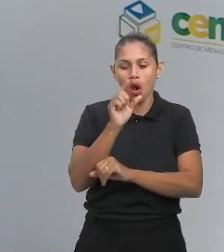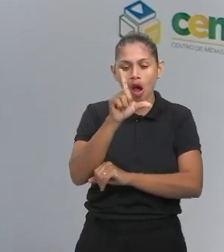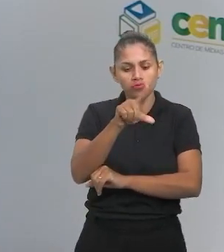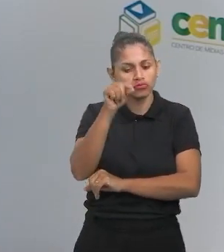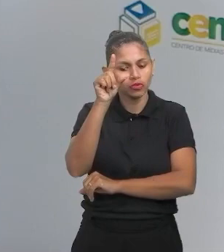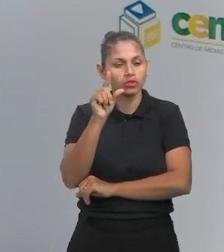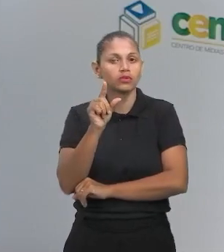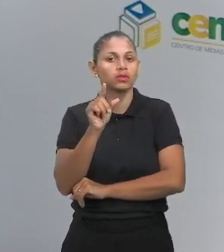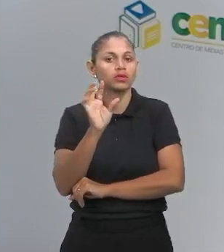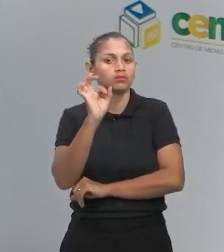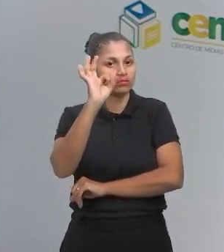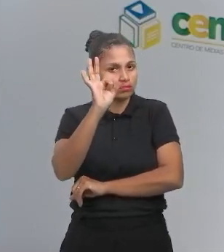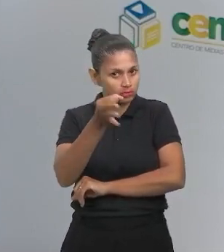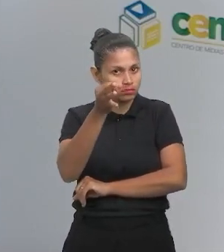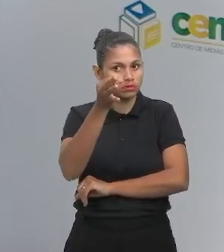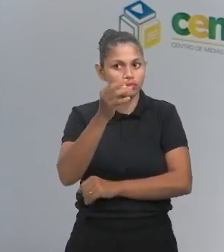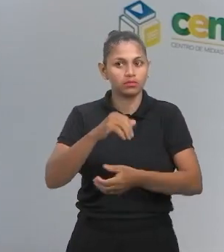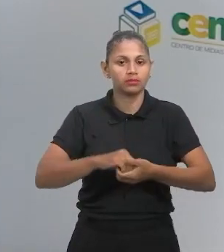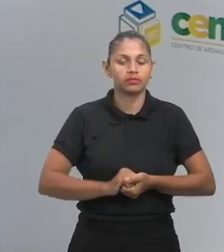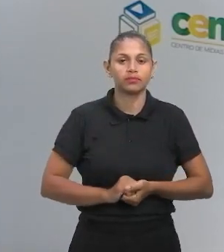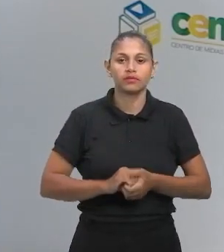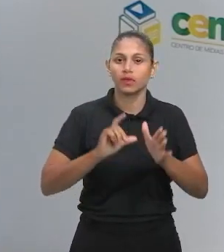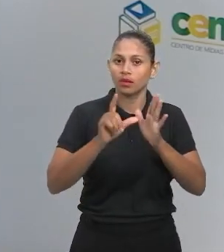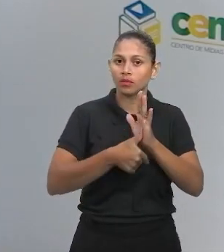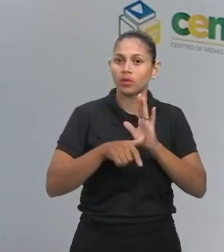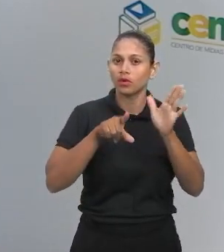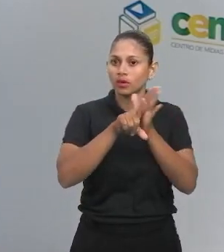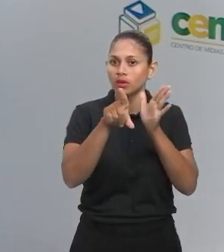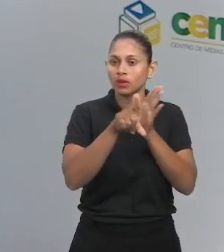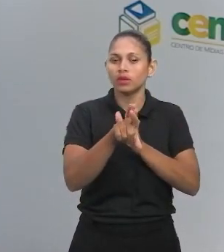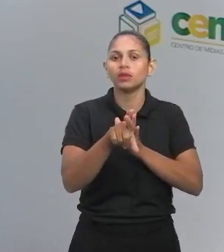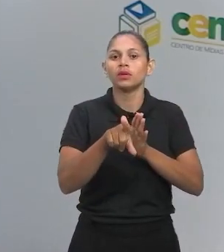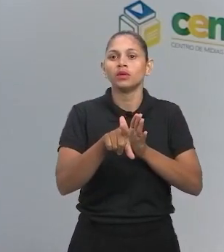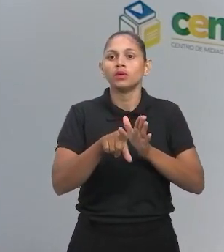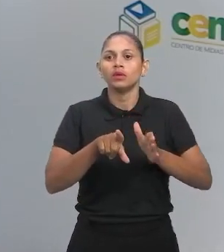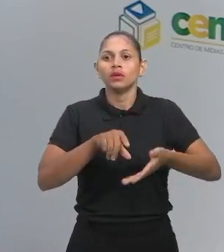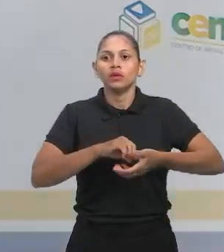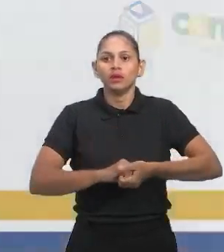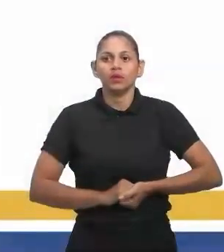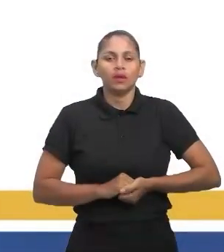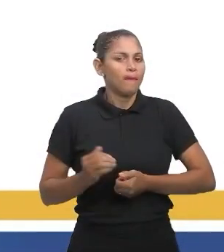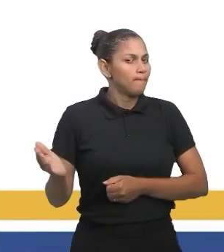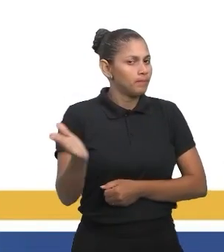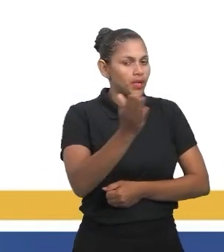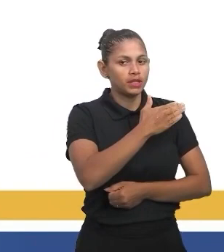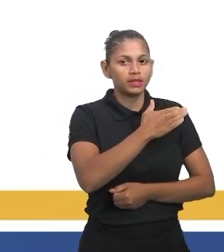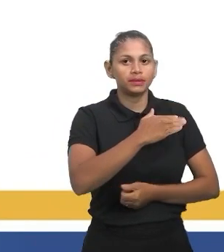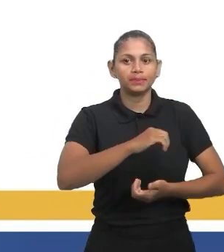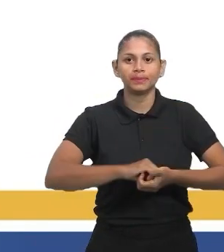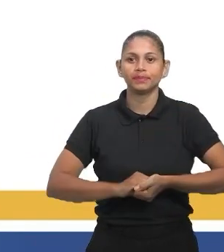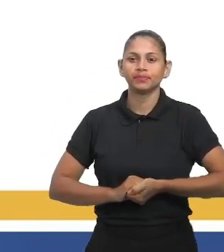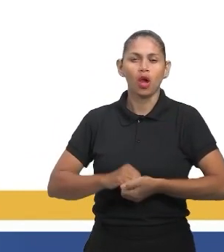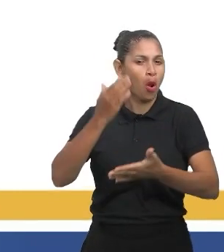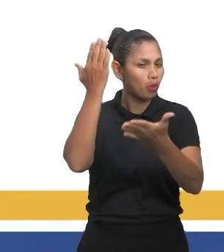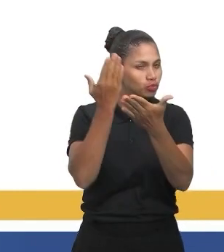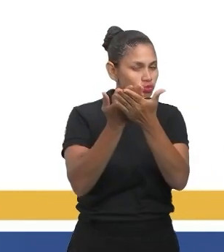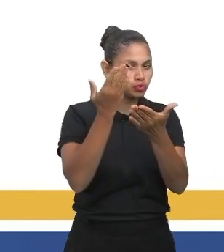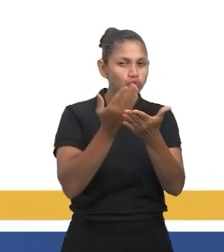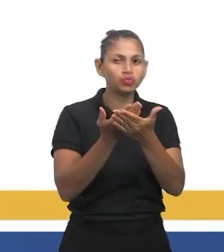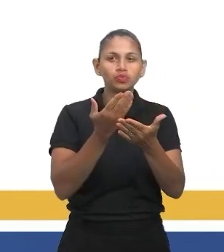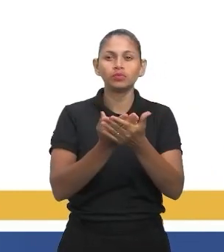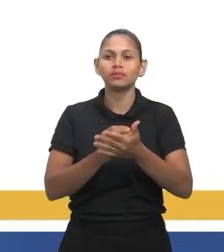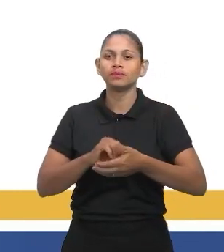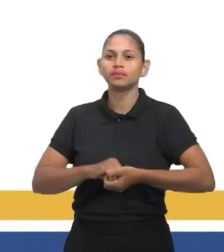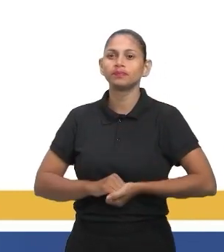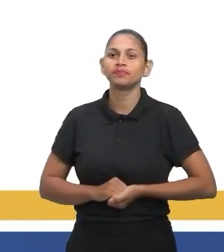chutômetro, né? Ok? Vamos para outra questão? Vamos lá. Simbora. Simbora, bebê. Simbora, estudar. Tá.